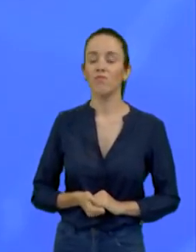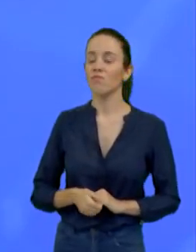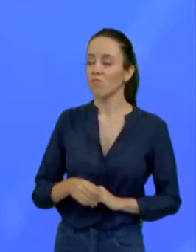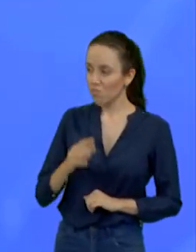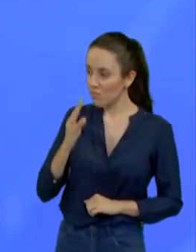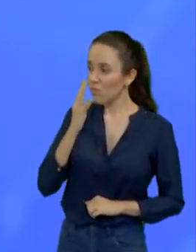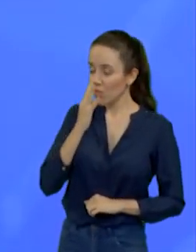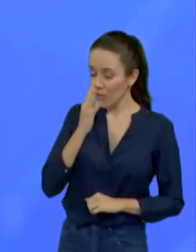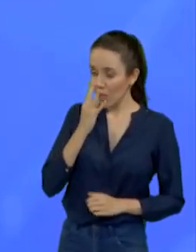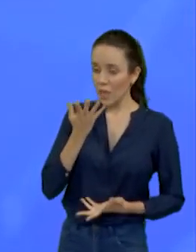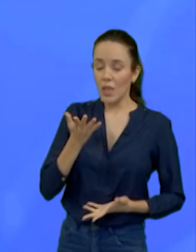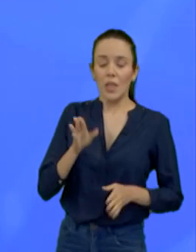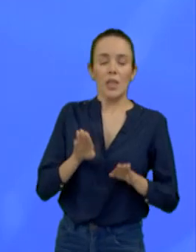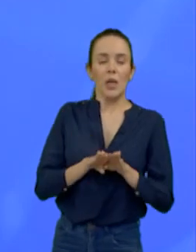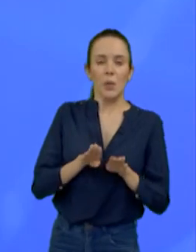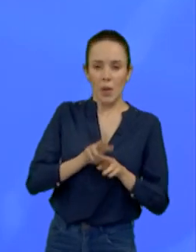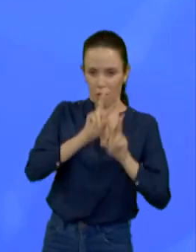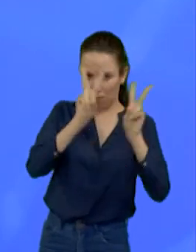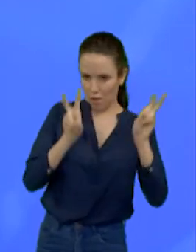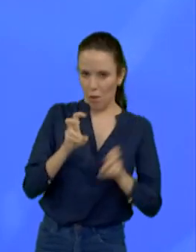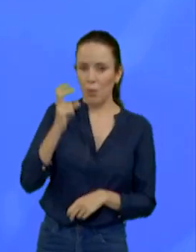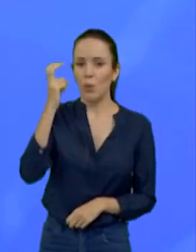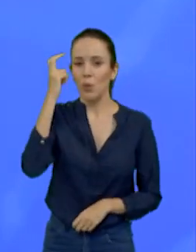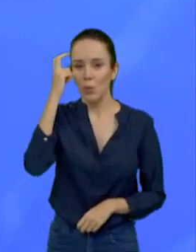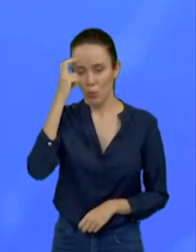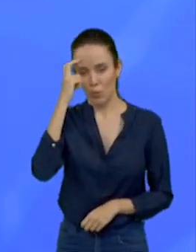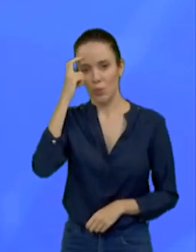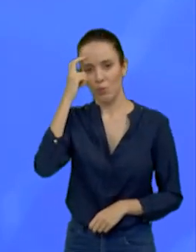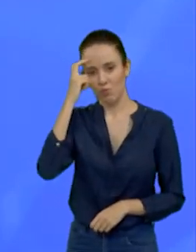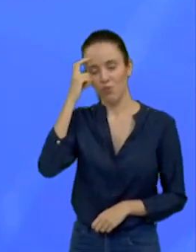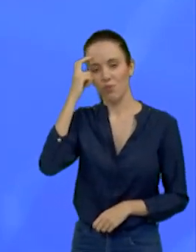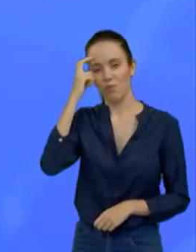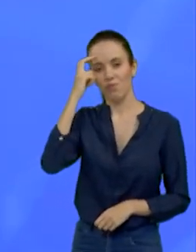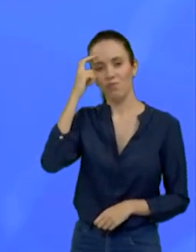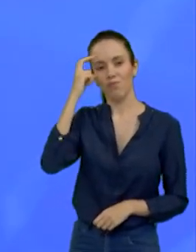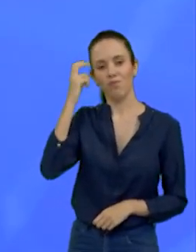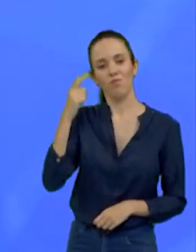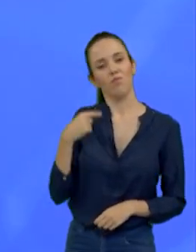interessante. Dentro da cultura também, a gente vê a situação